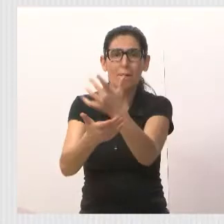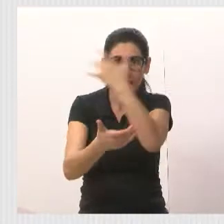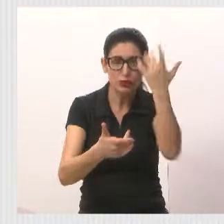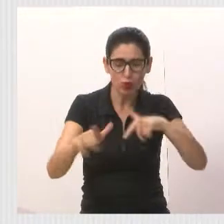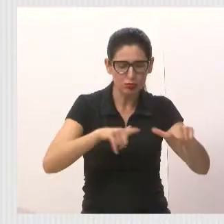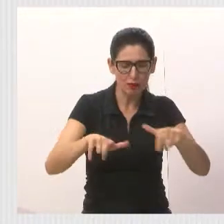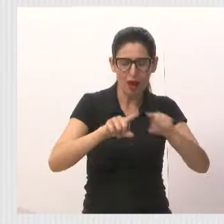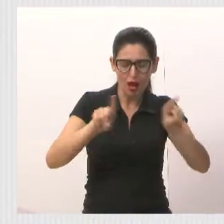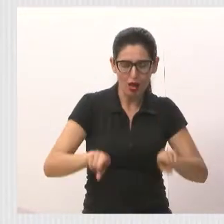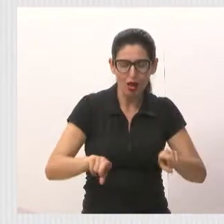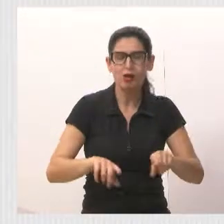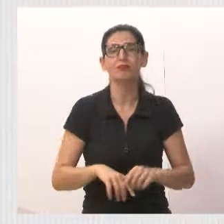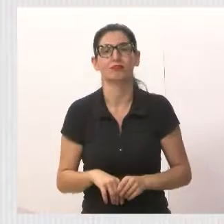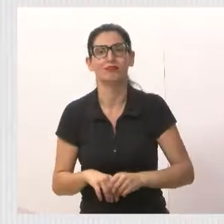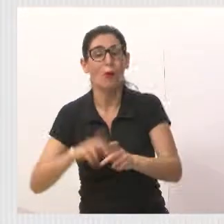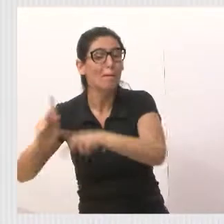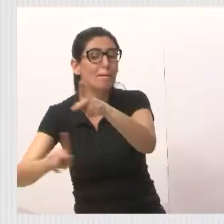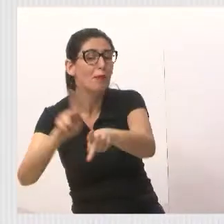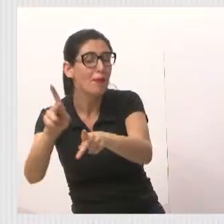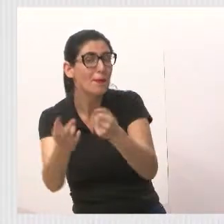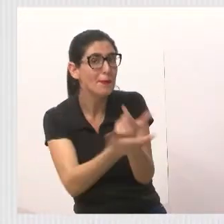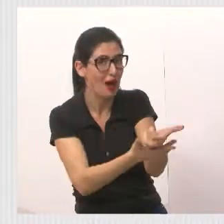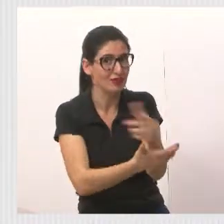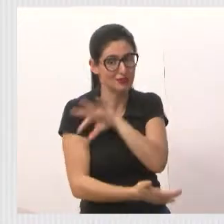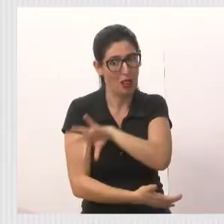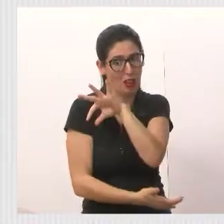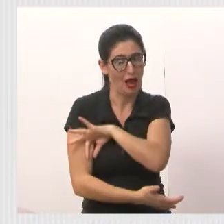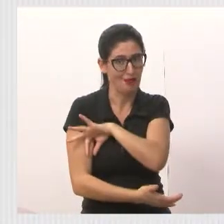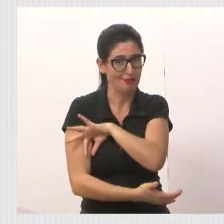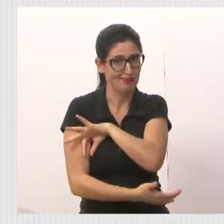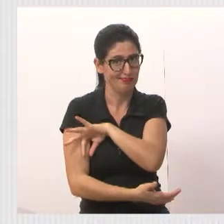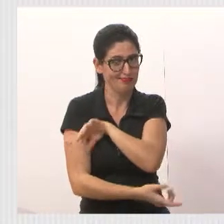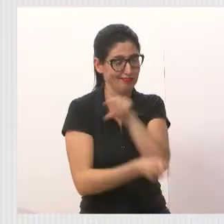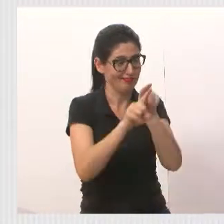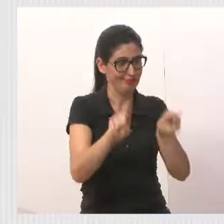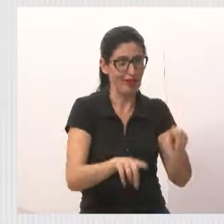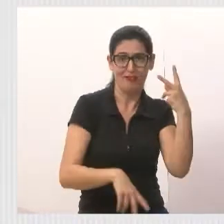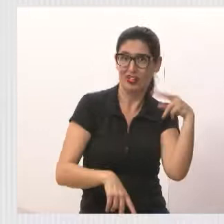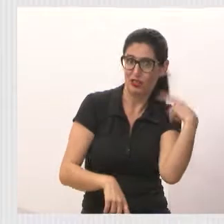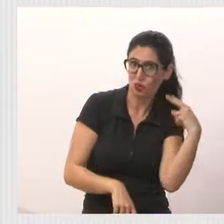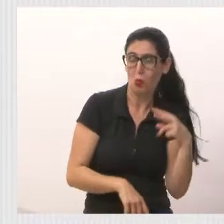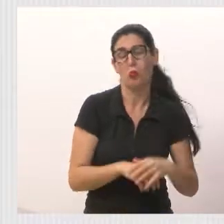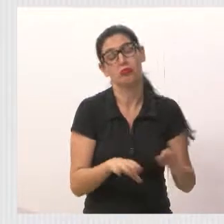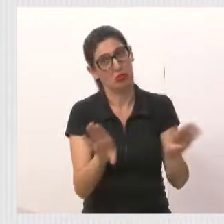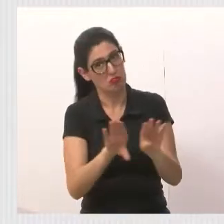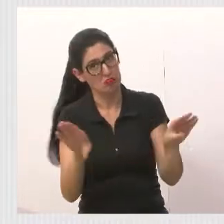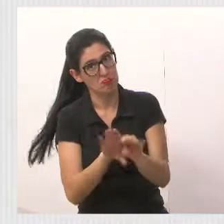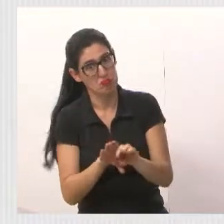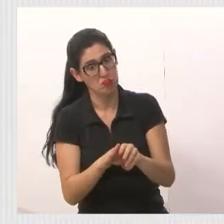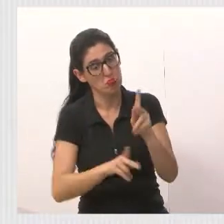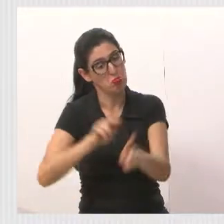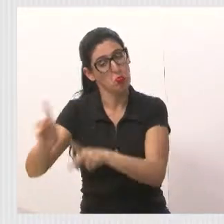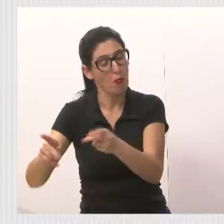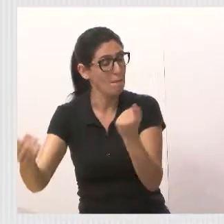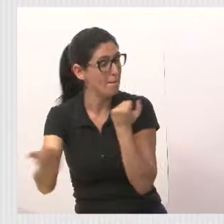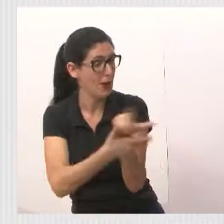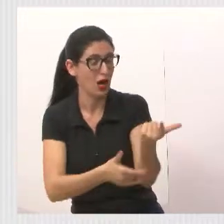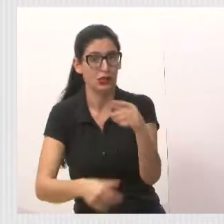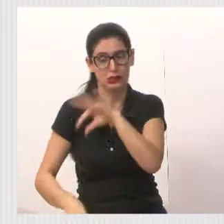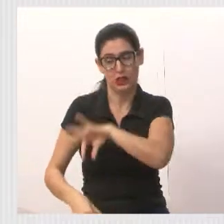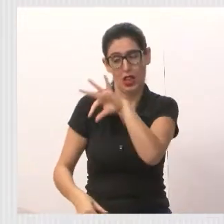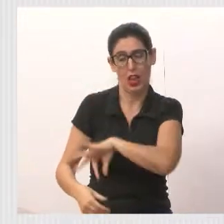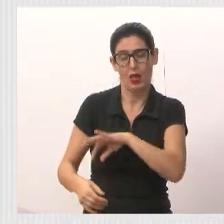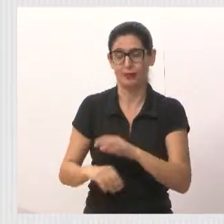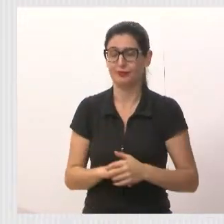Aí, gestores públicos também, dando a devolutiva para os moradores do 1º de maio. E lá, acho que foi, das que eu